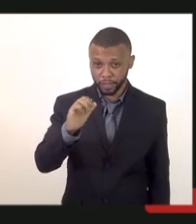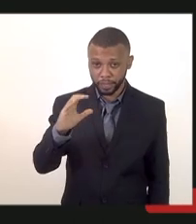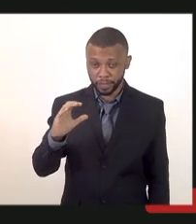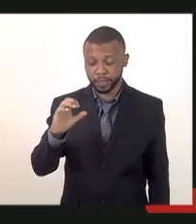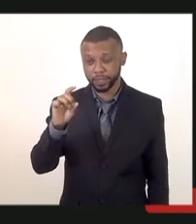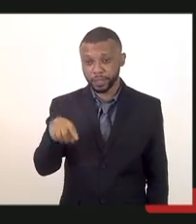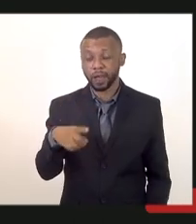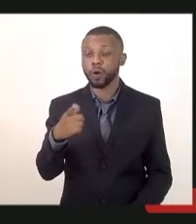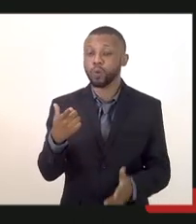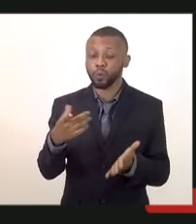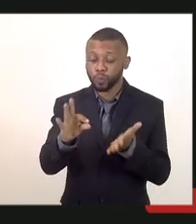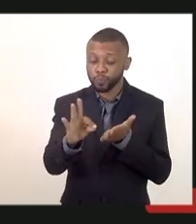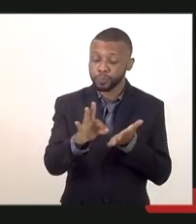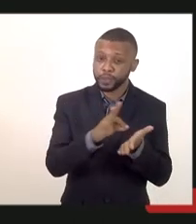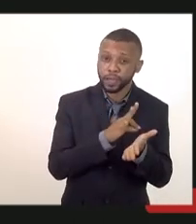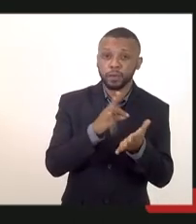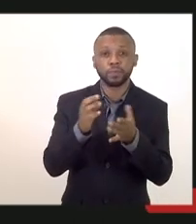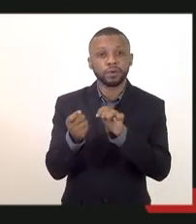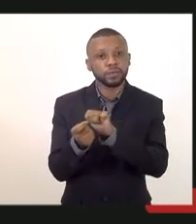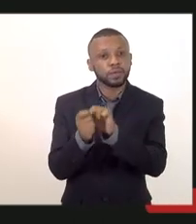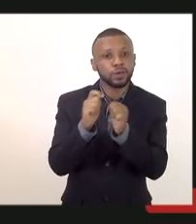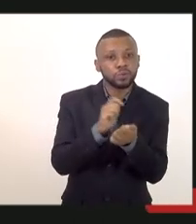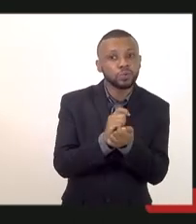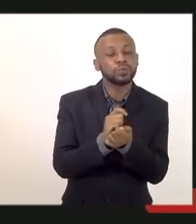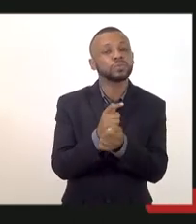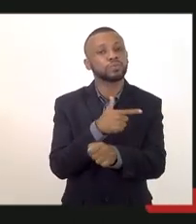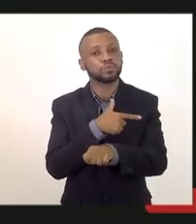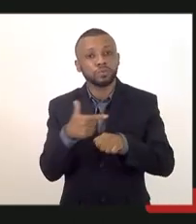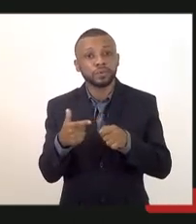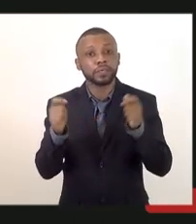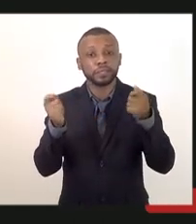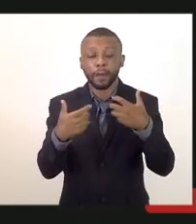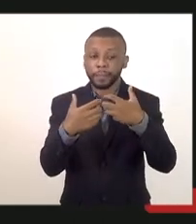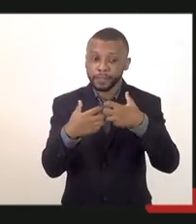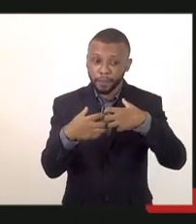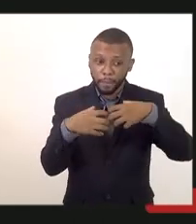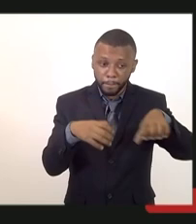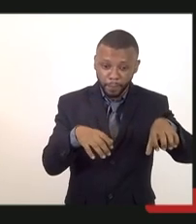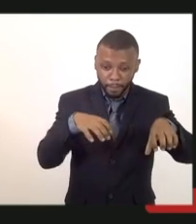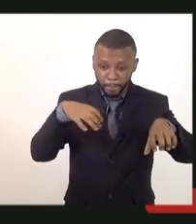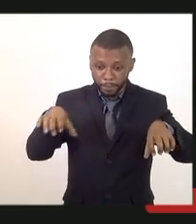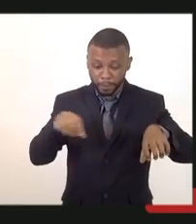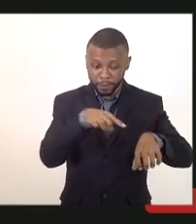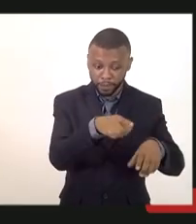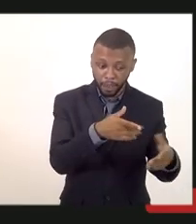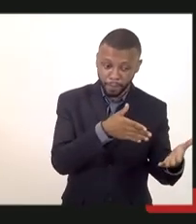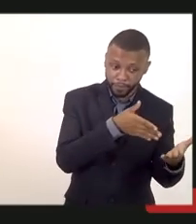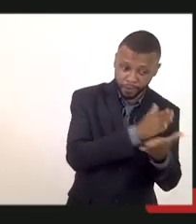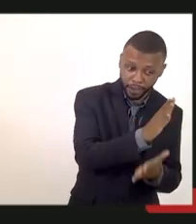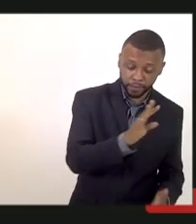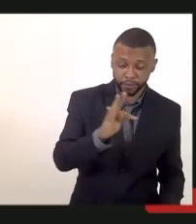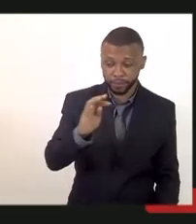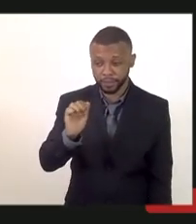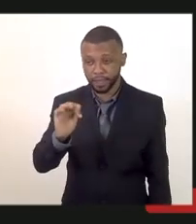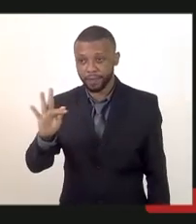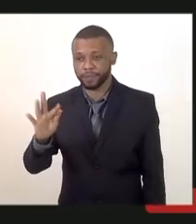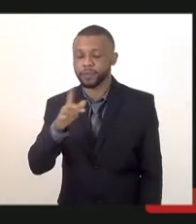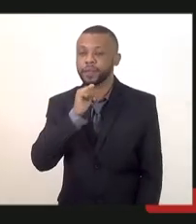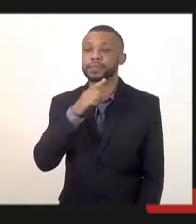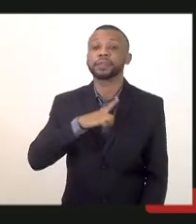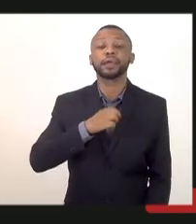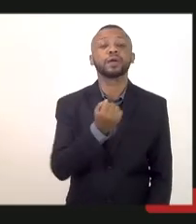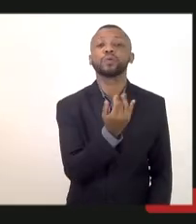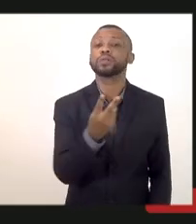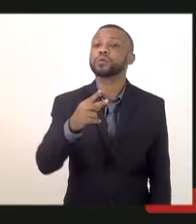consiga separar os aprovados num TAF então esses aqui existem 2 mil de guarda-vidas que a gente possa